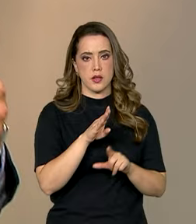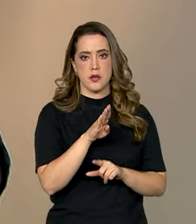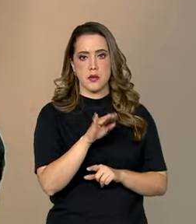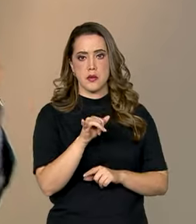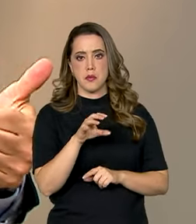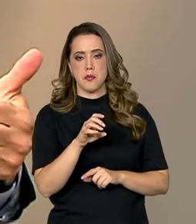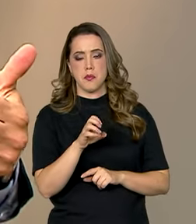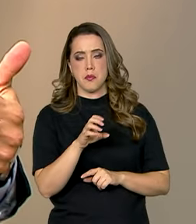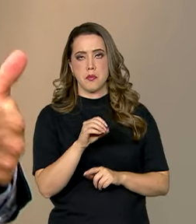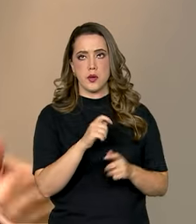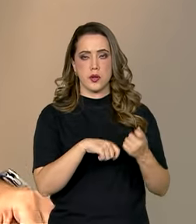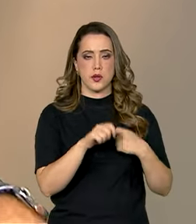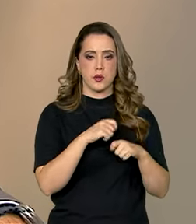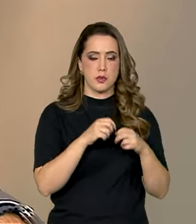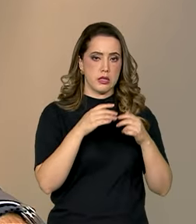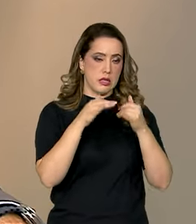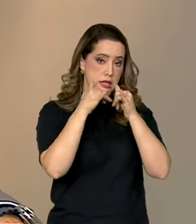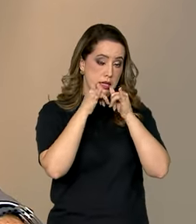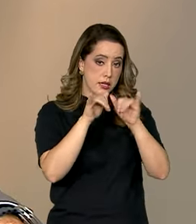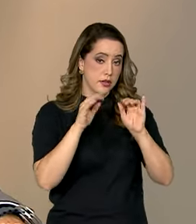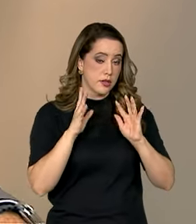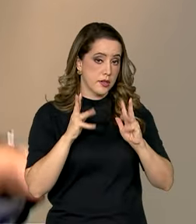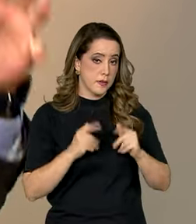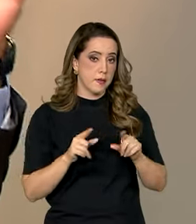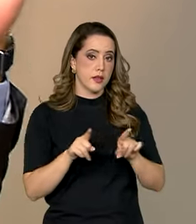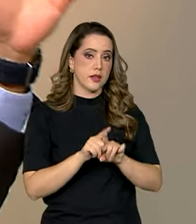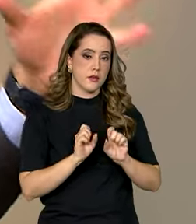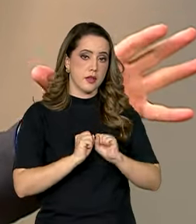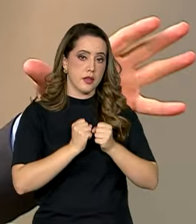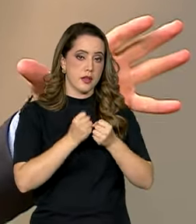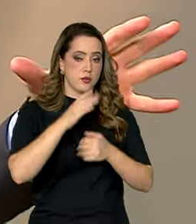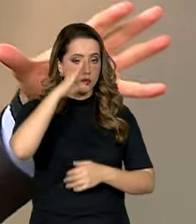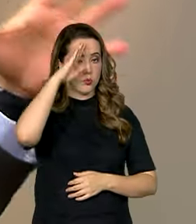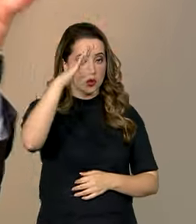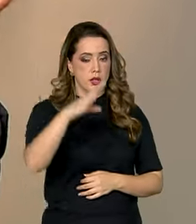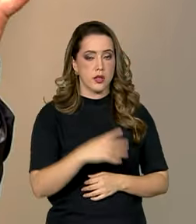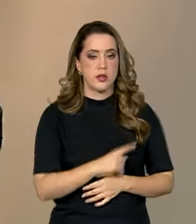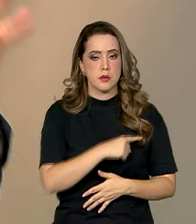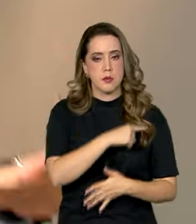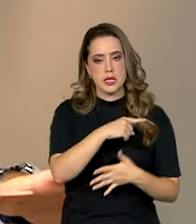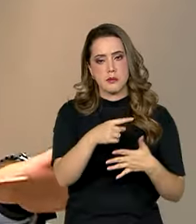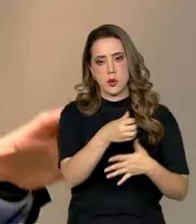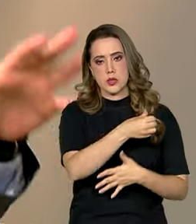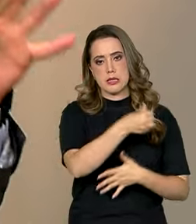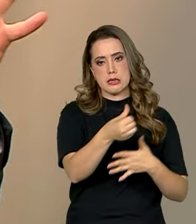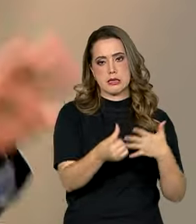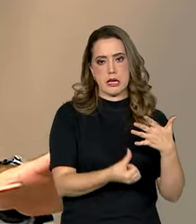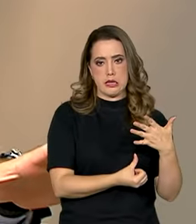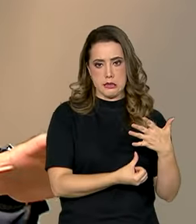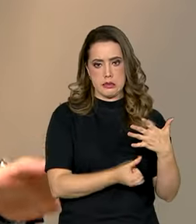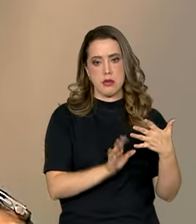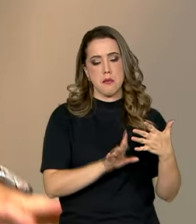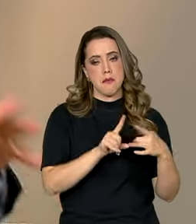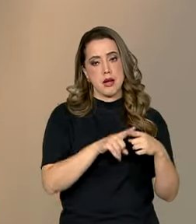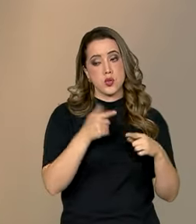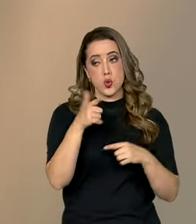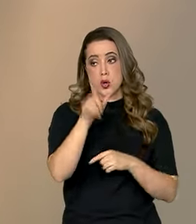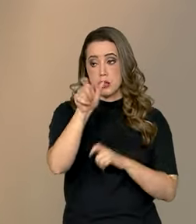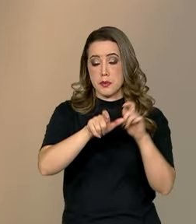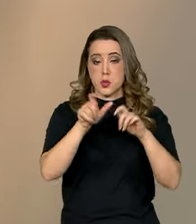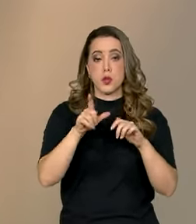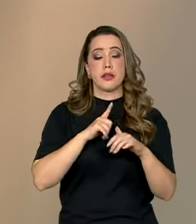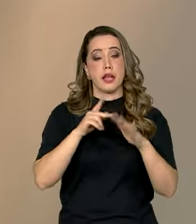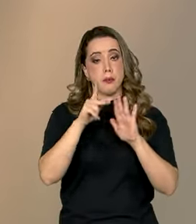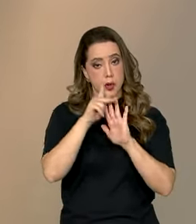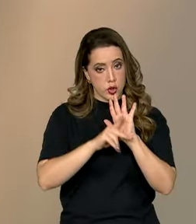bioeconomia e energia renovável e setor da defesa. Essas são as grandes prioridades do país. Mas nós vamos apoiar qualquer empresário que tenha um projeto. Desde o